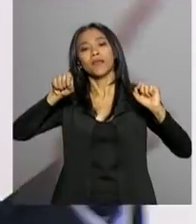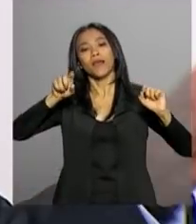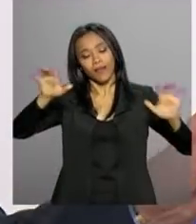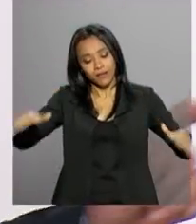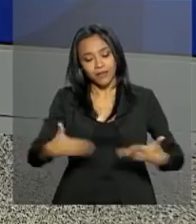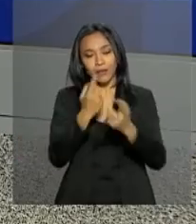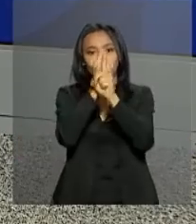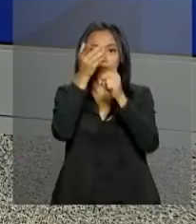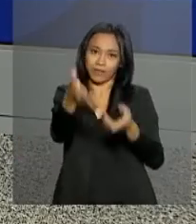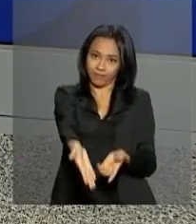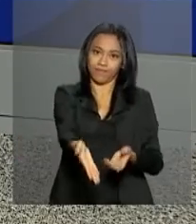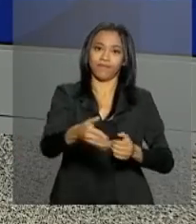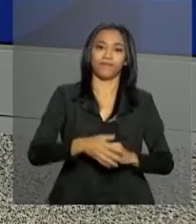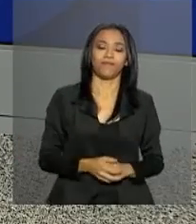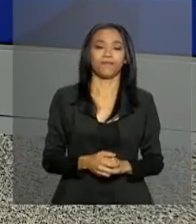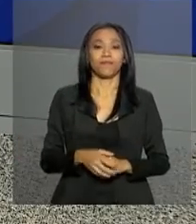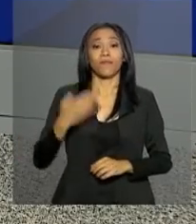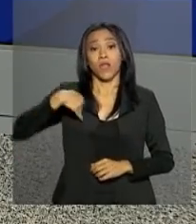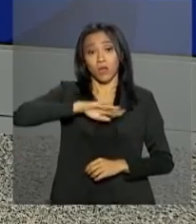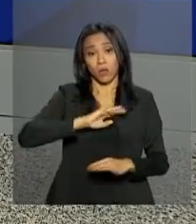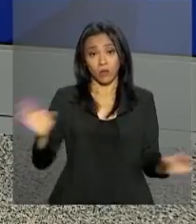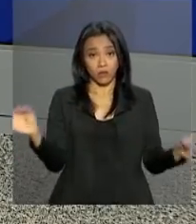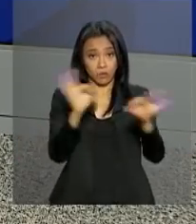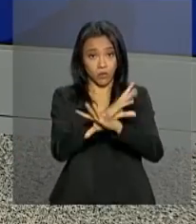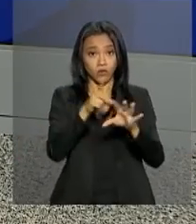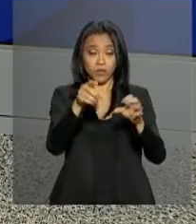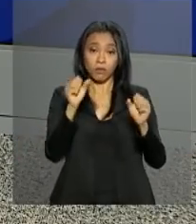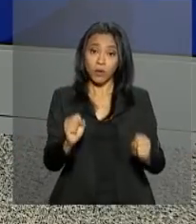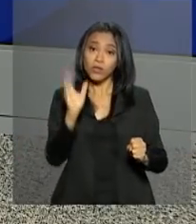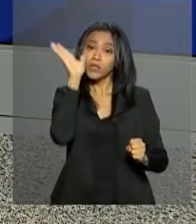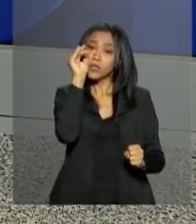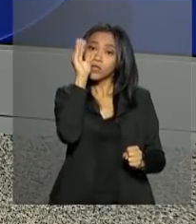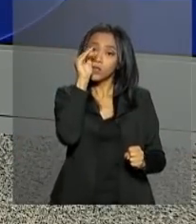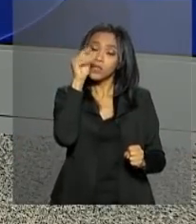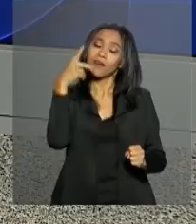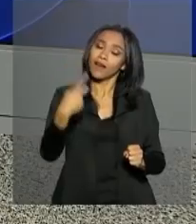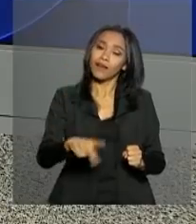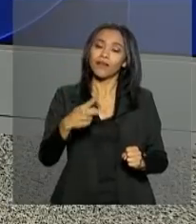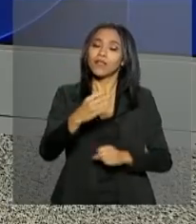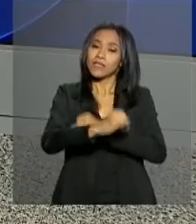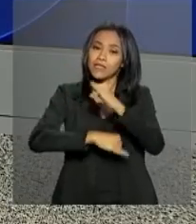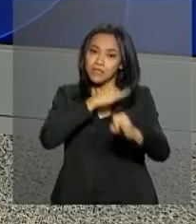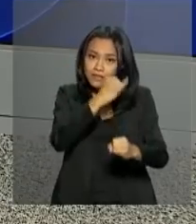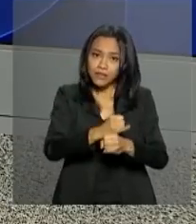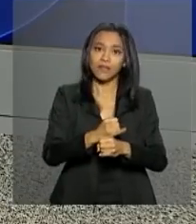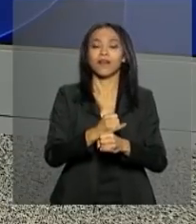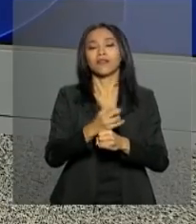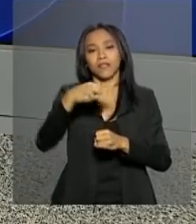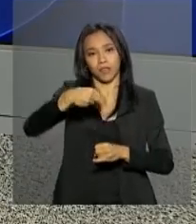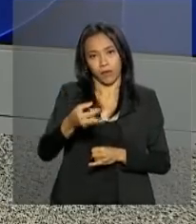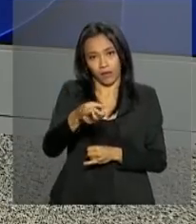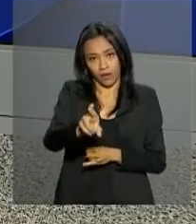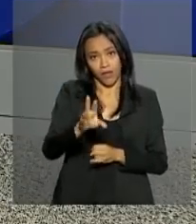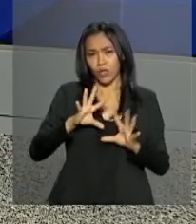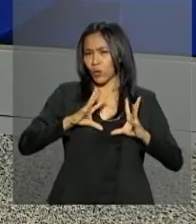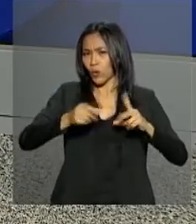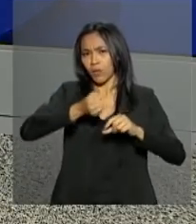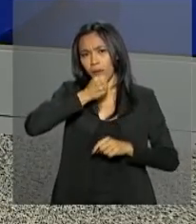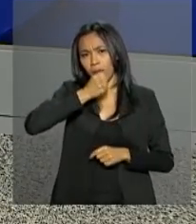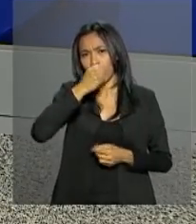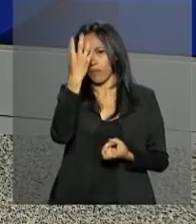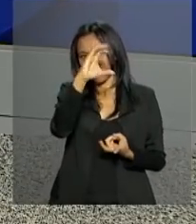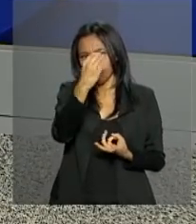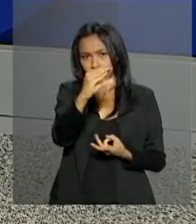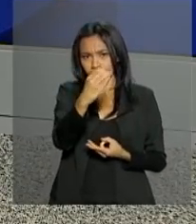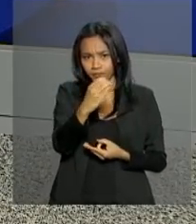solenidade. Nós ficamos por aqui, você acompanha a nossa programação ao vivo pelo site da NBR, todas as reportagens